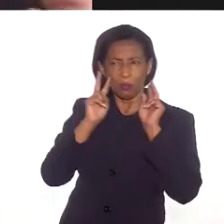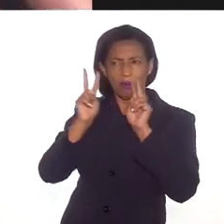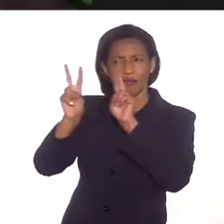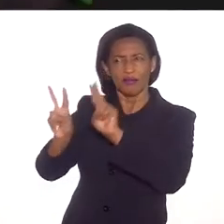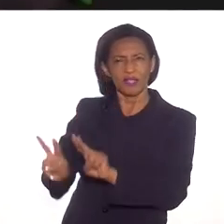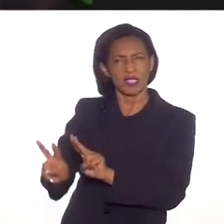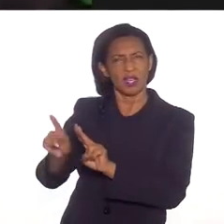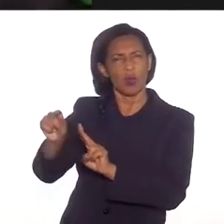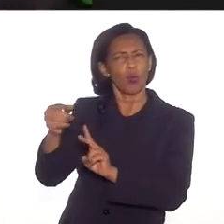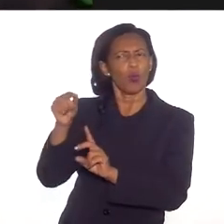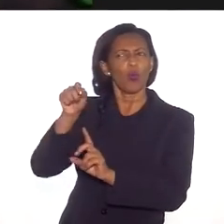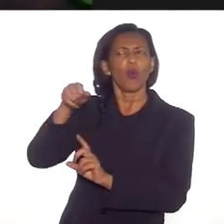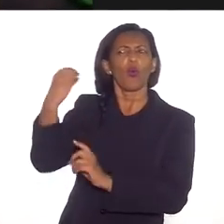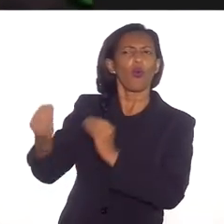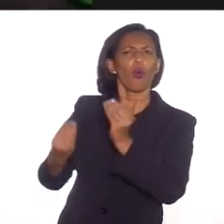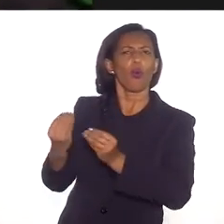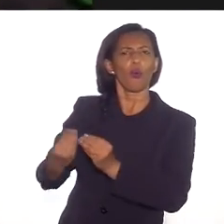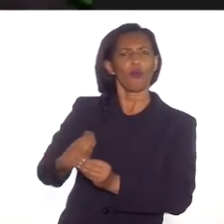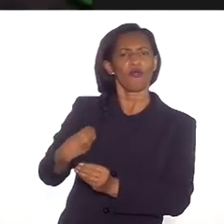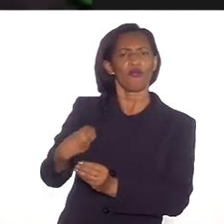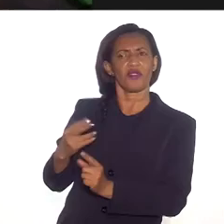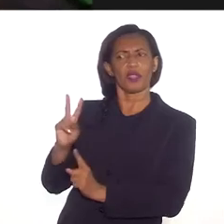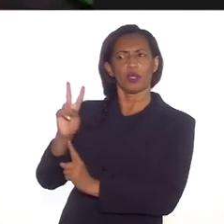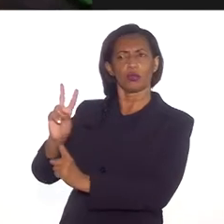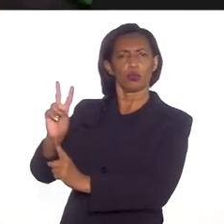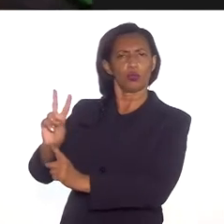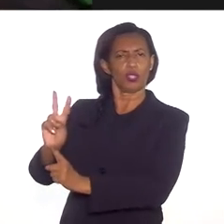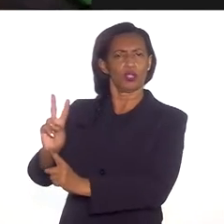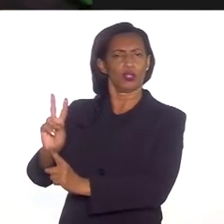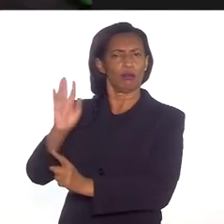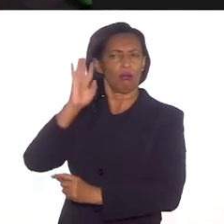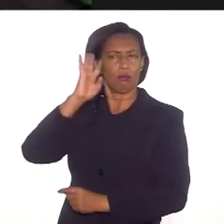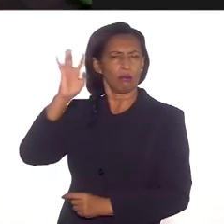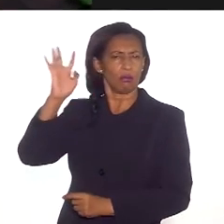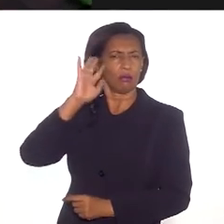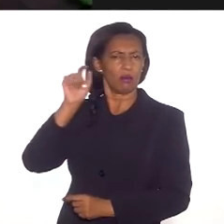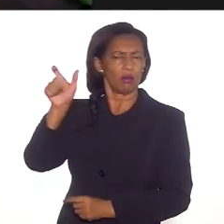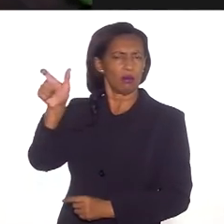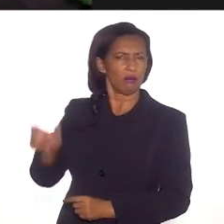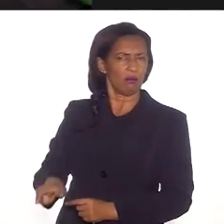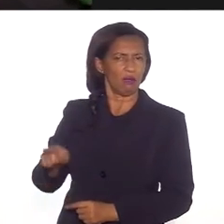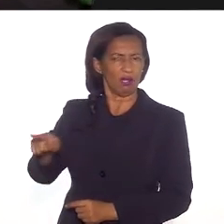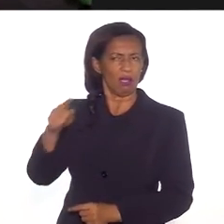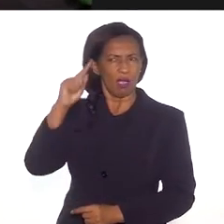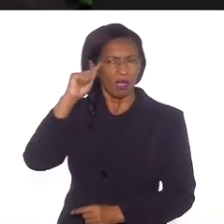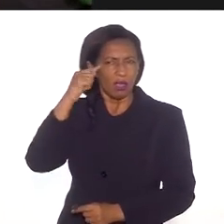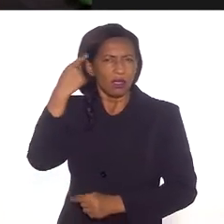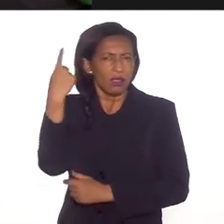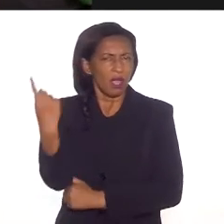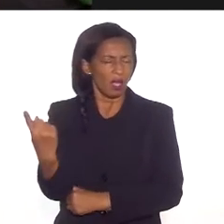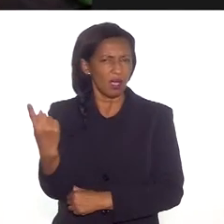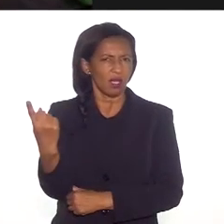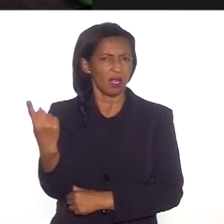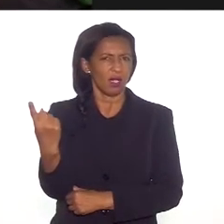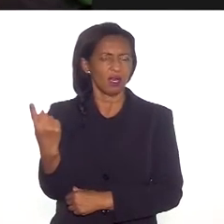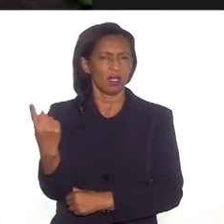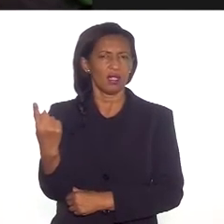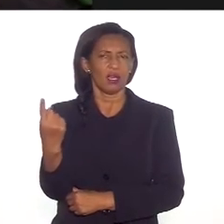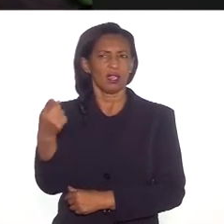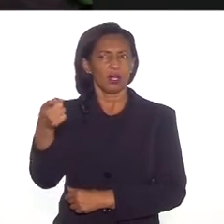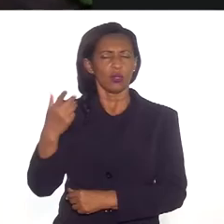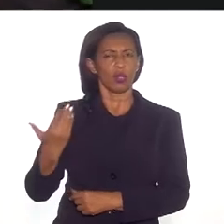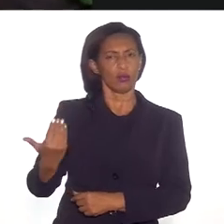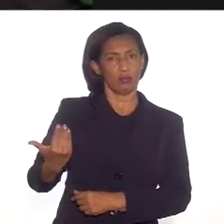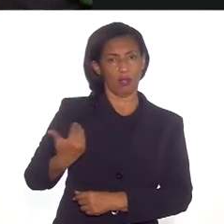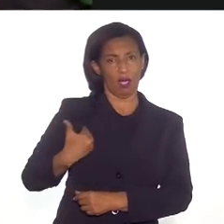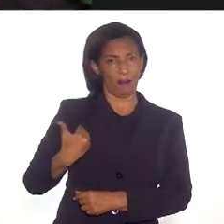visão romântica, quanto se transforma depois na visão ideologizada, que é a ideia que certamente